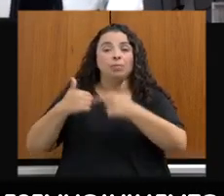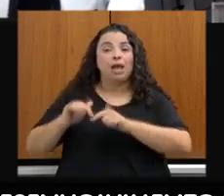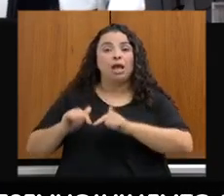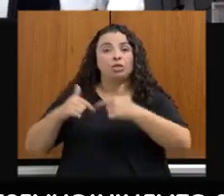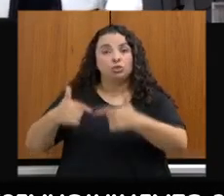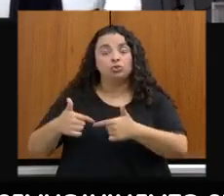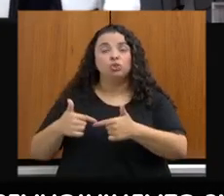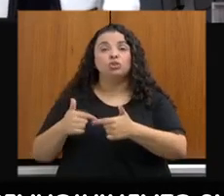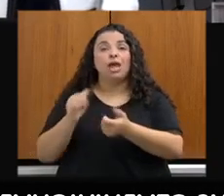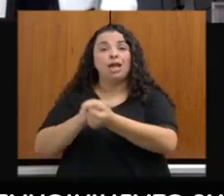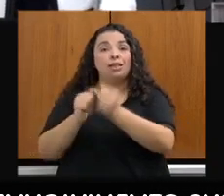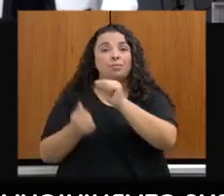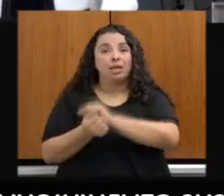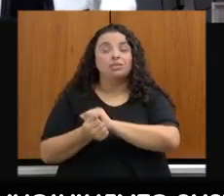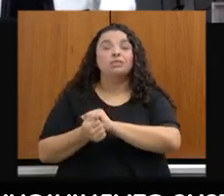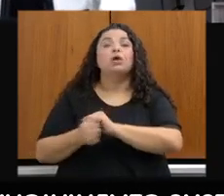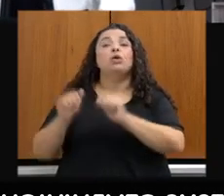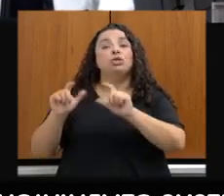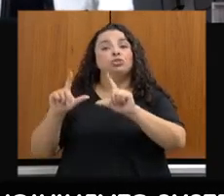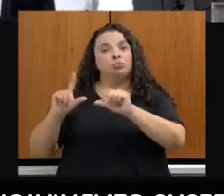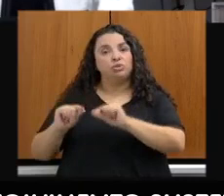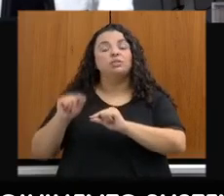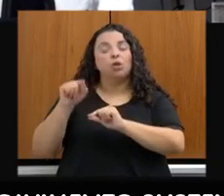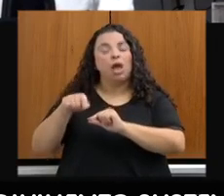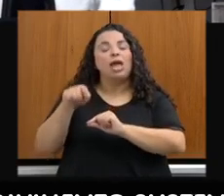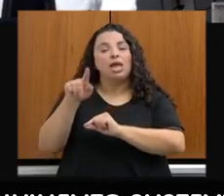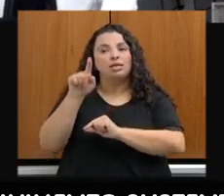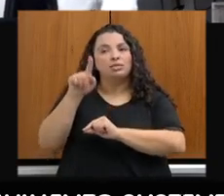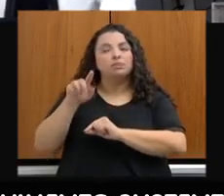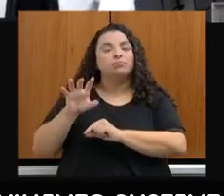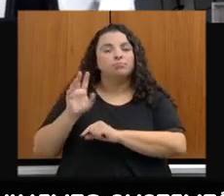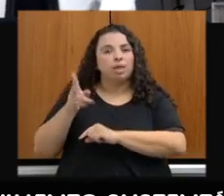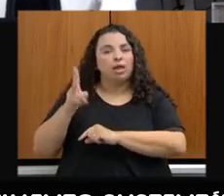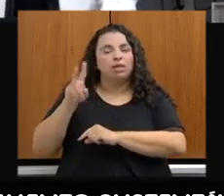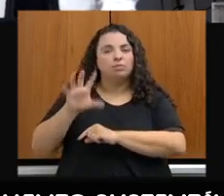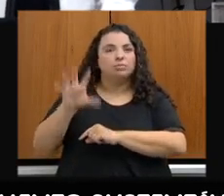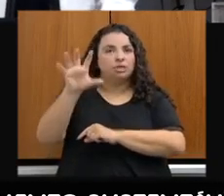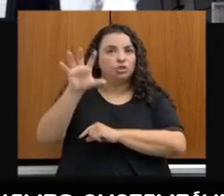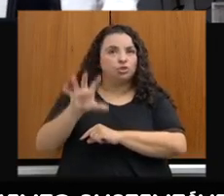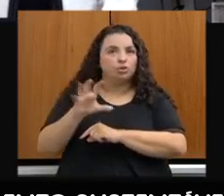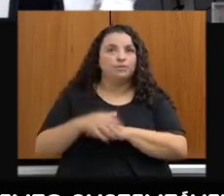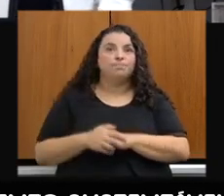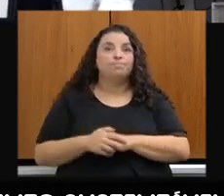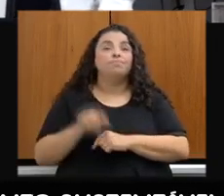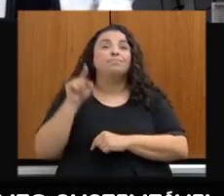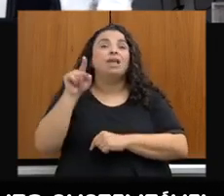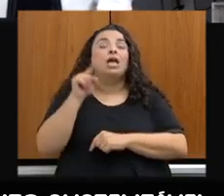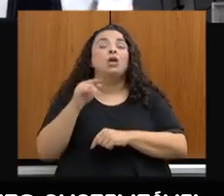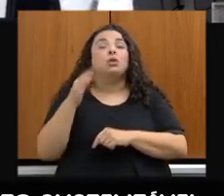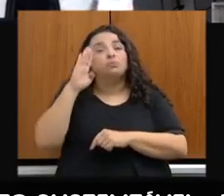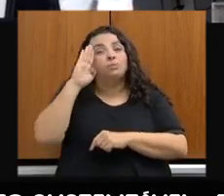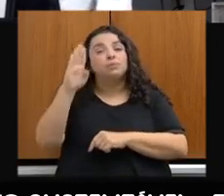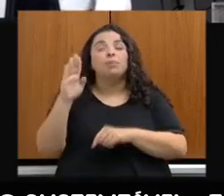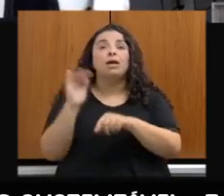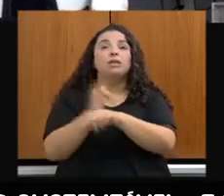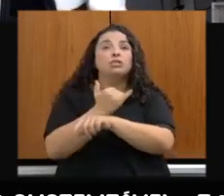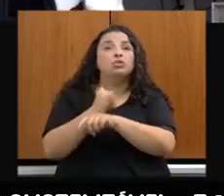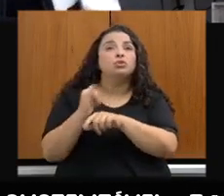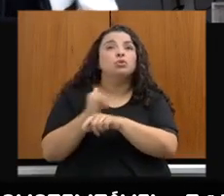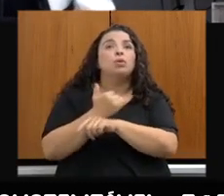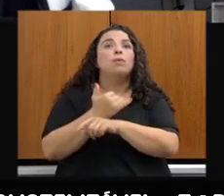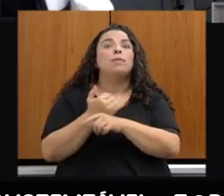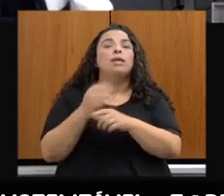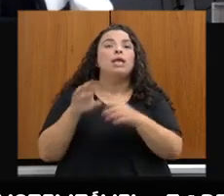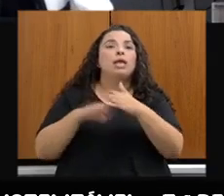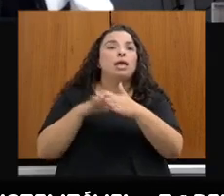mitigação também para essas regiões. Por favor. Aqui são os principais instrumentos e compromissos climáticos que o Estado de